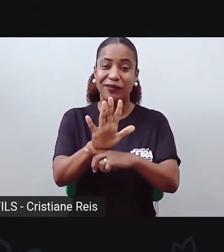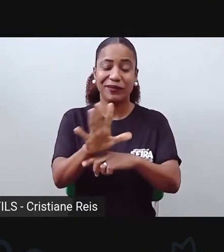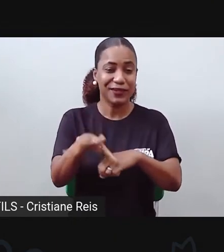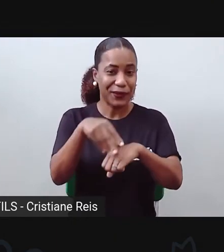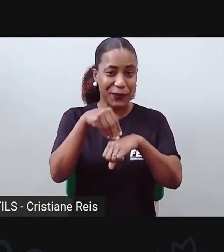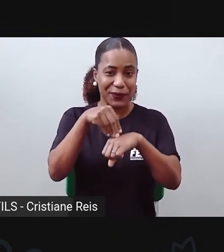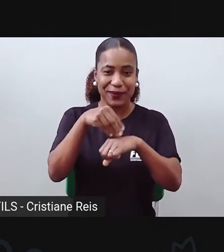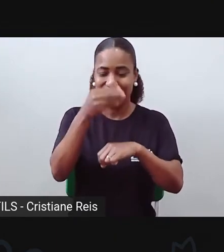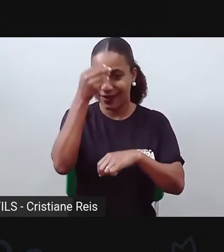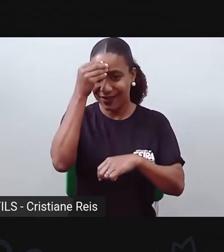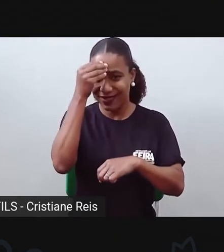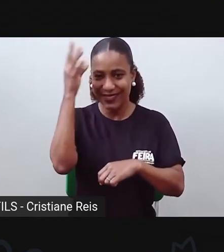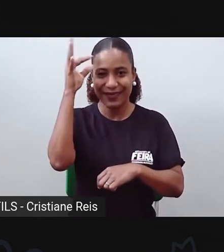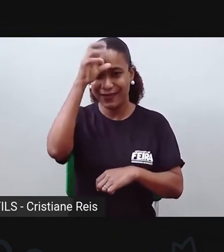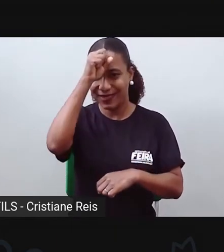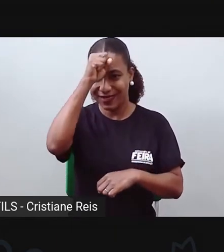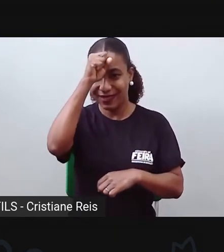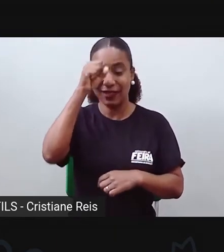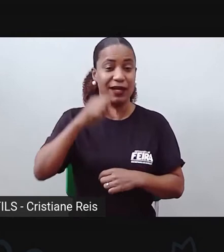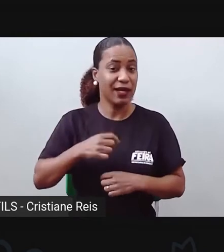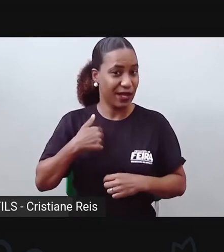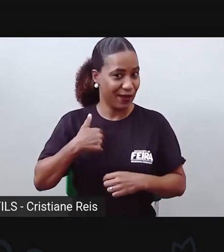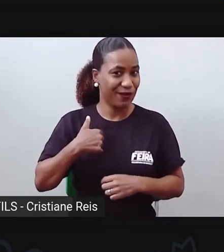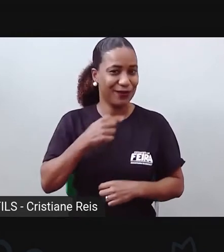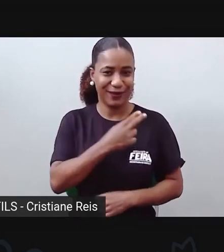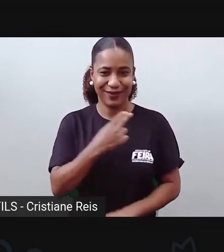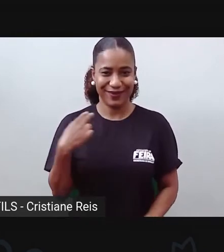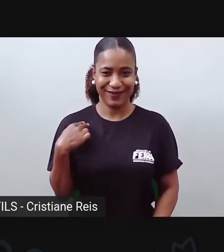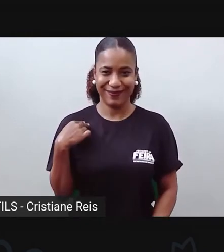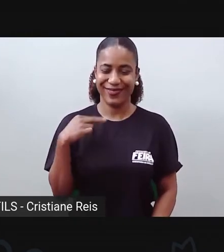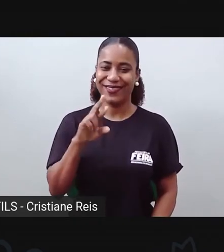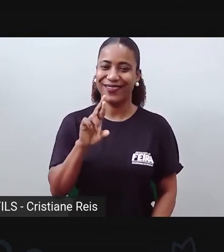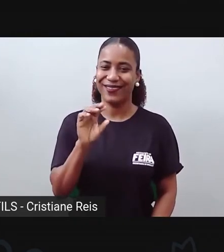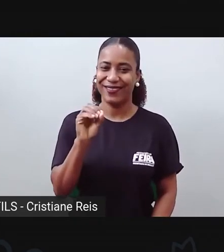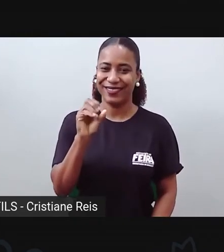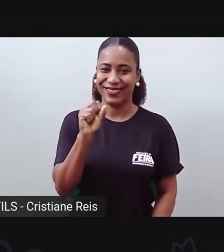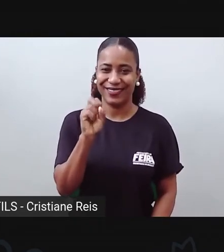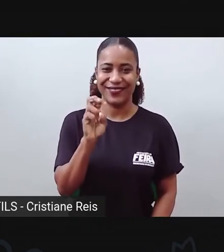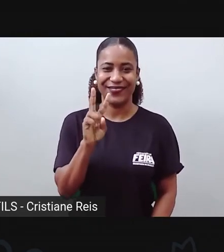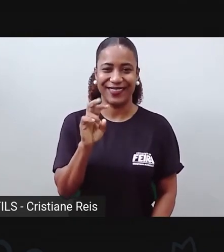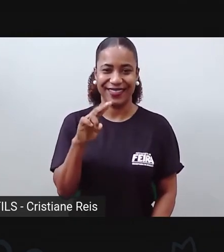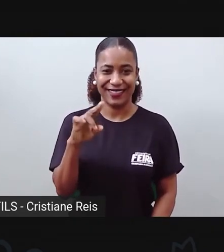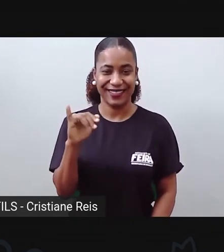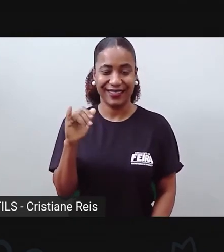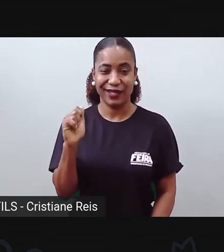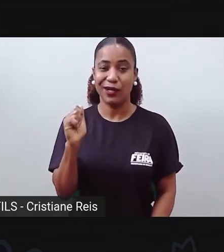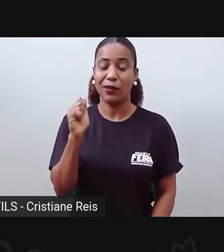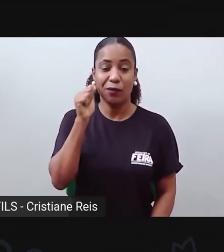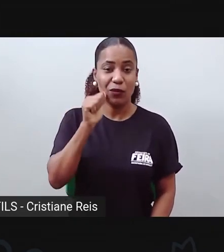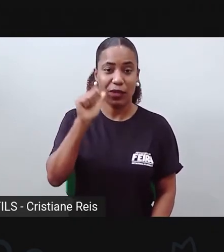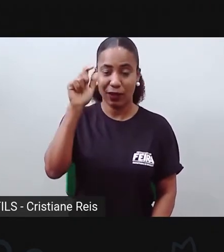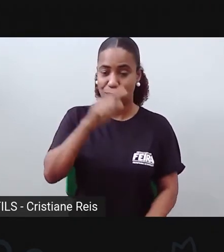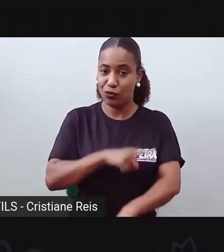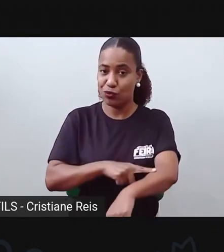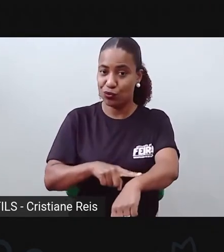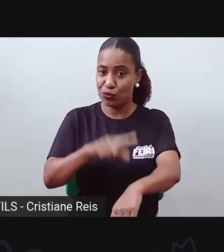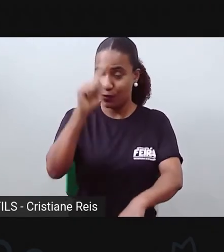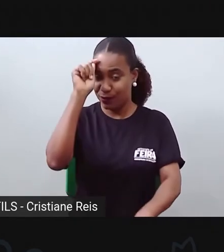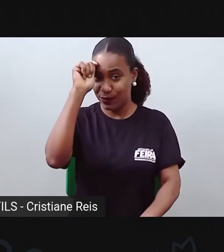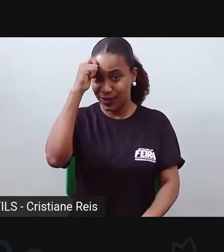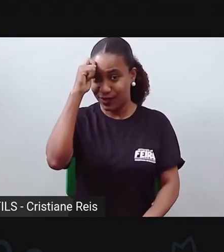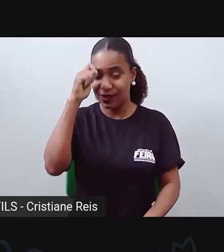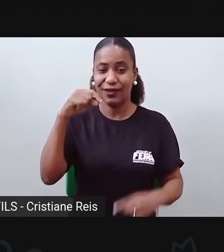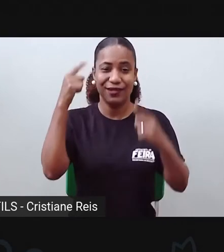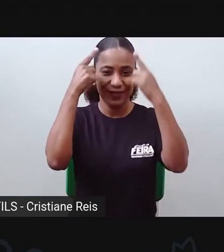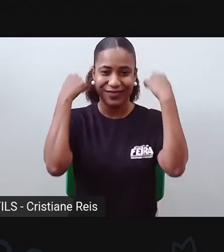aprendizado. Como vocês sabem, eu sou a professora Rosivânia. Eu sou uma mulher negra, de cabelos negros, na